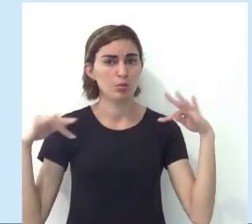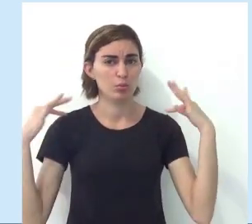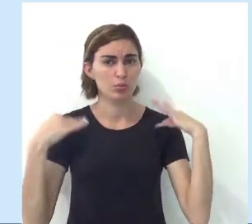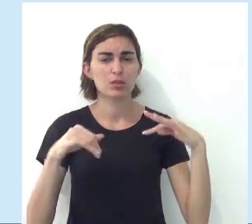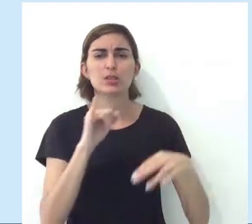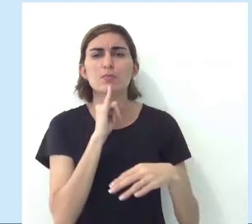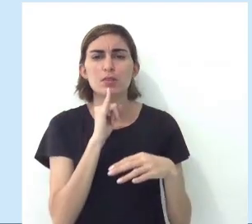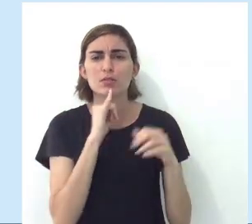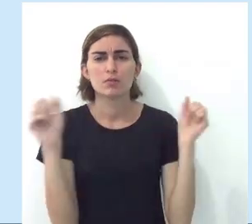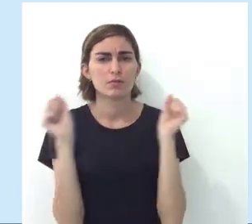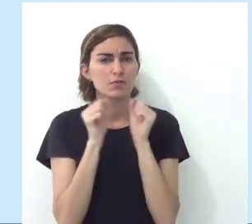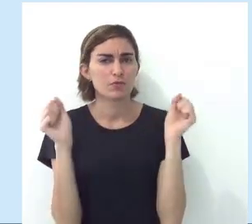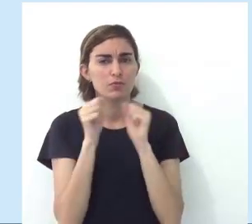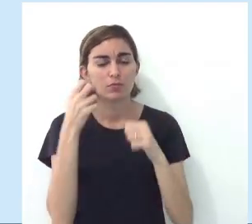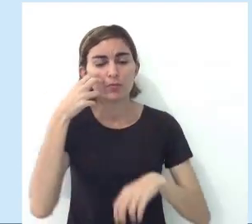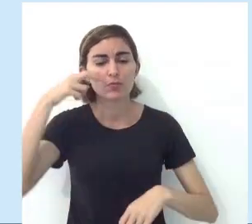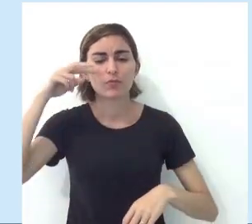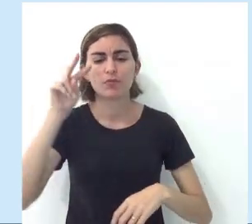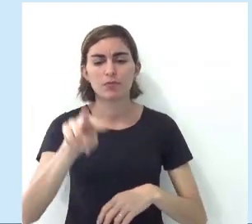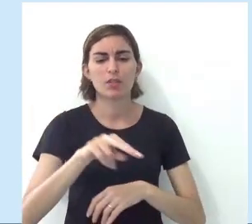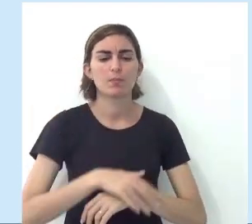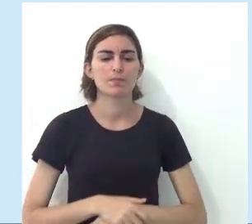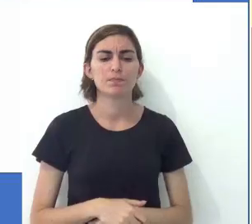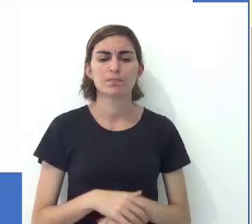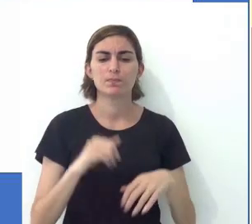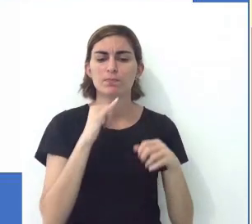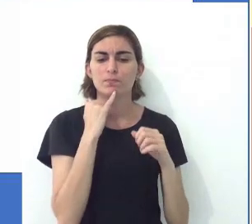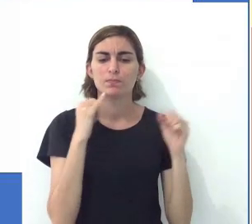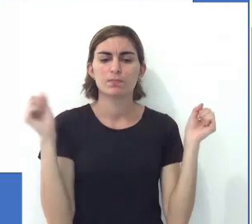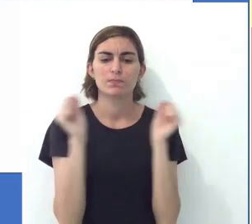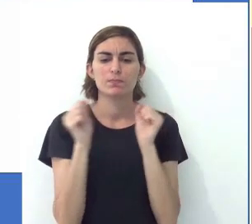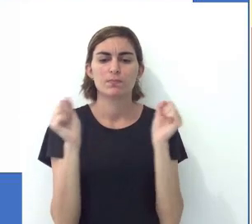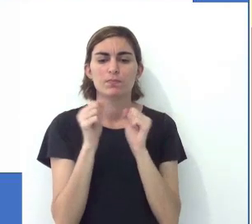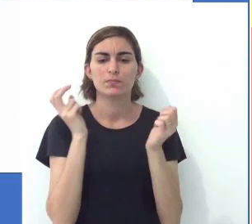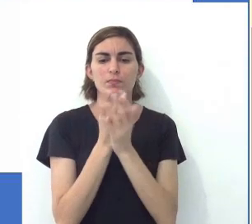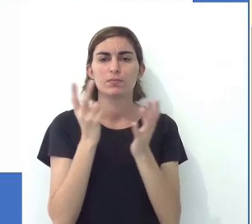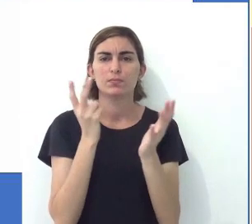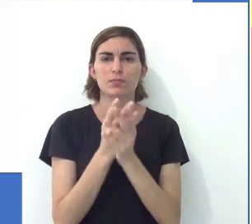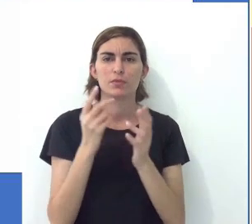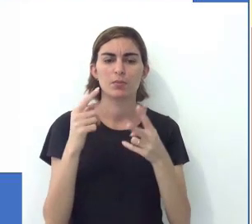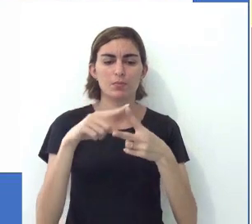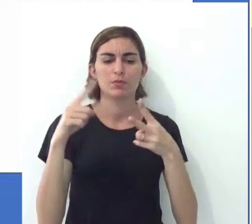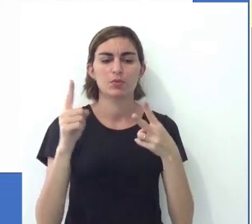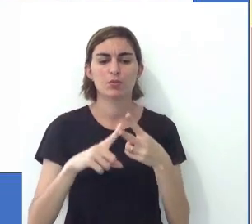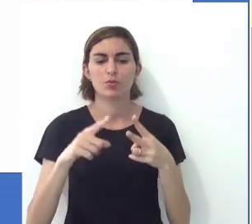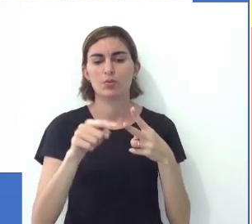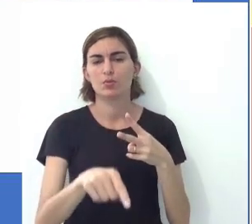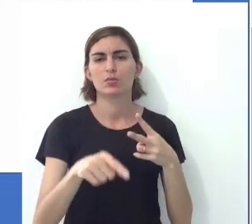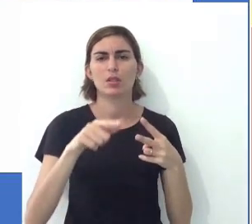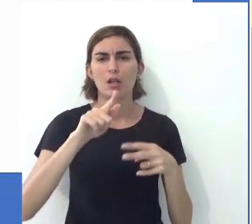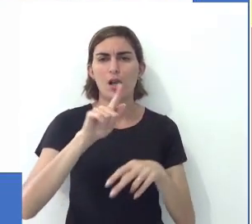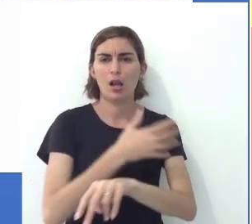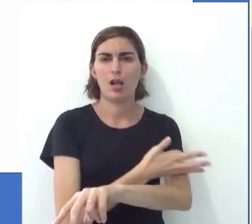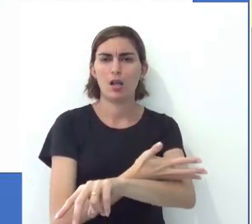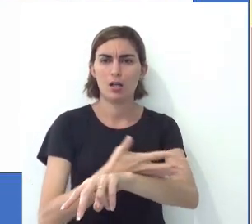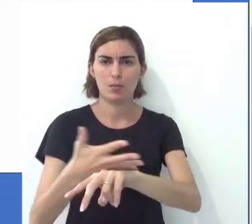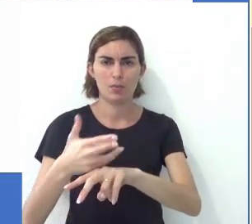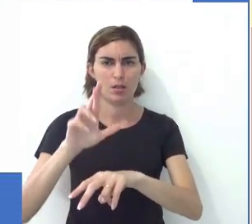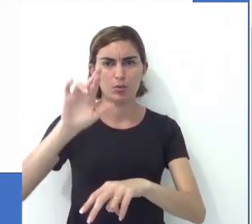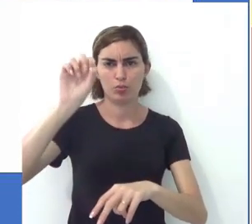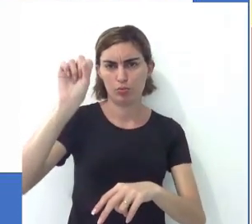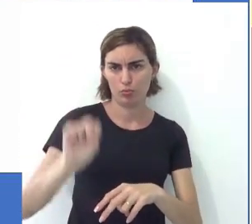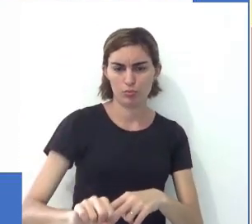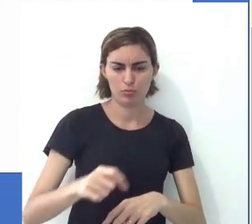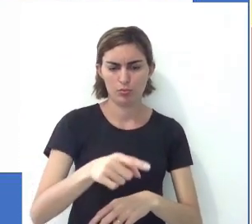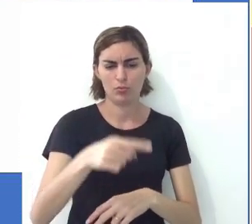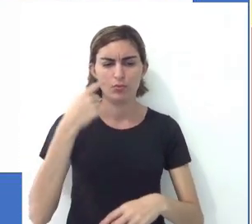existe turismo de inverno, ok? Acompanha na tela agora. O turismo de inverno, gente cita aí dois ambientes, tá? Gramado, no